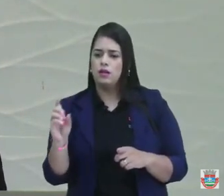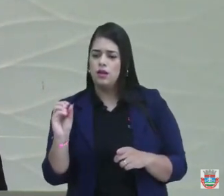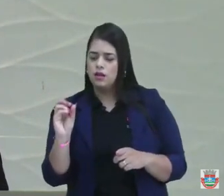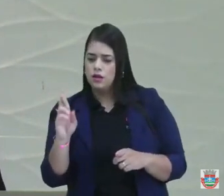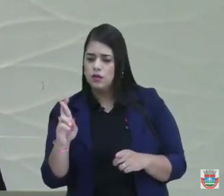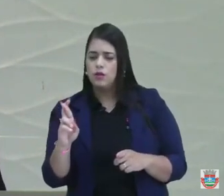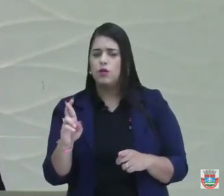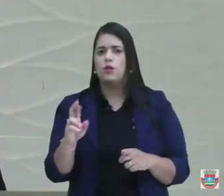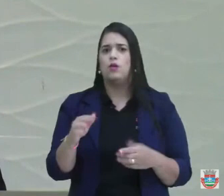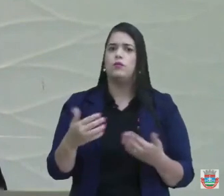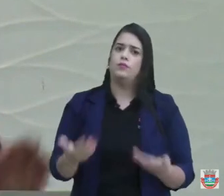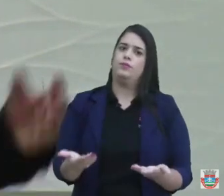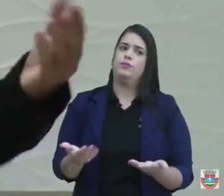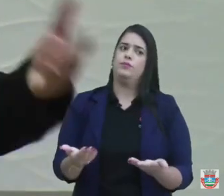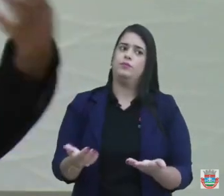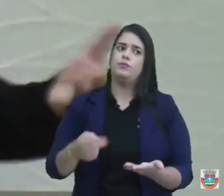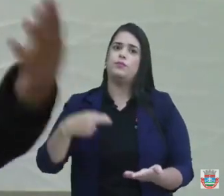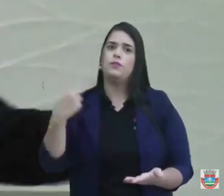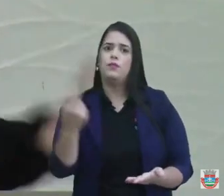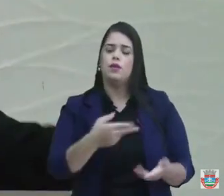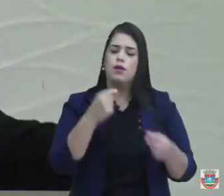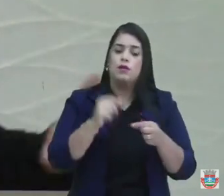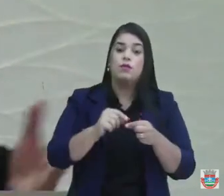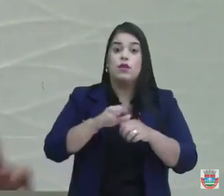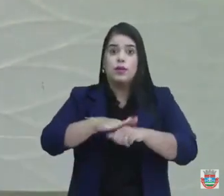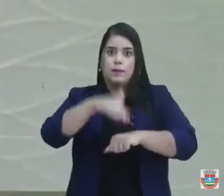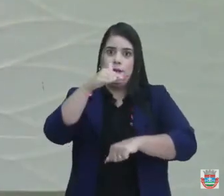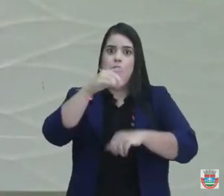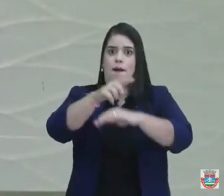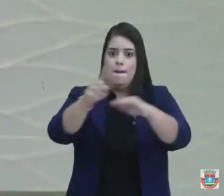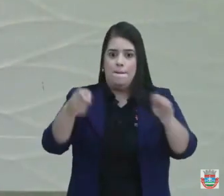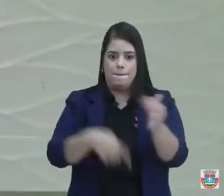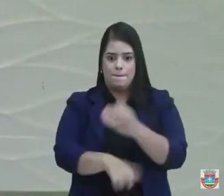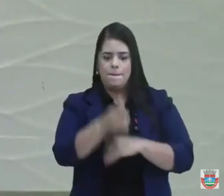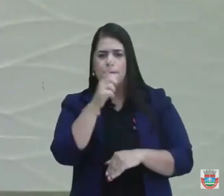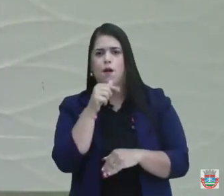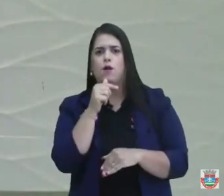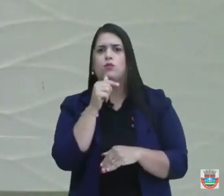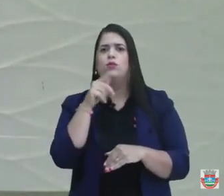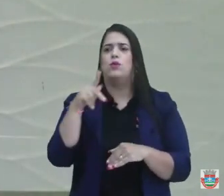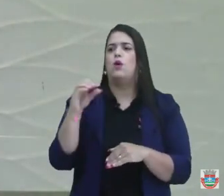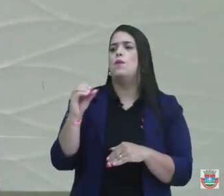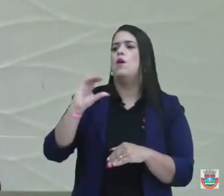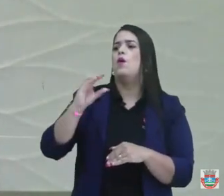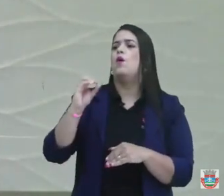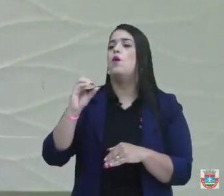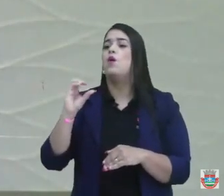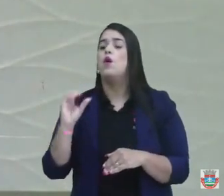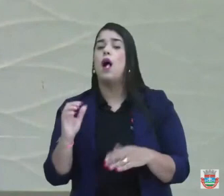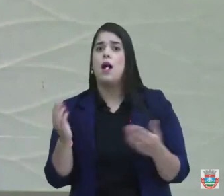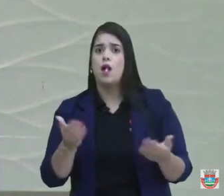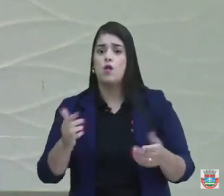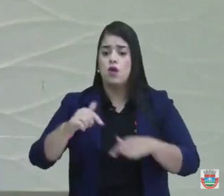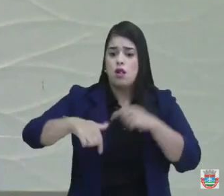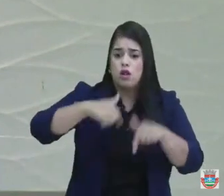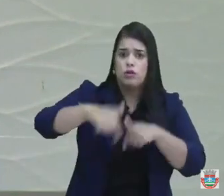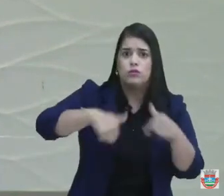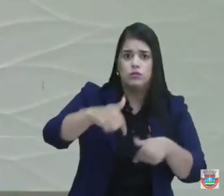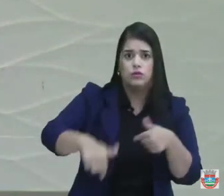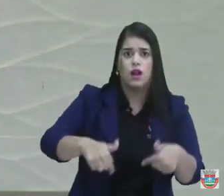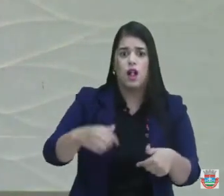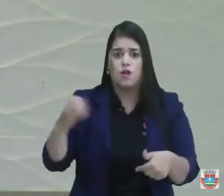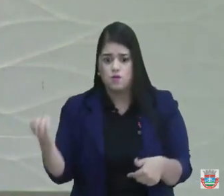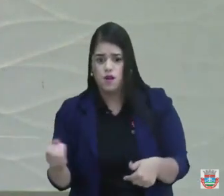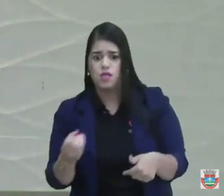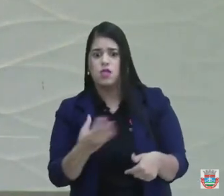Então, gente, nós fizemos muito mais poço. E vamos lutar agora com essa nova gestão